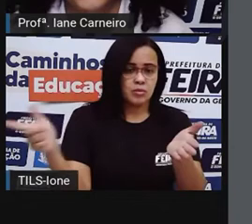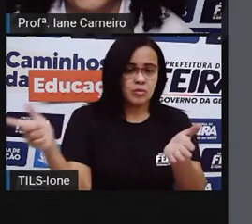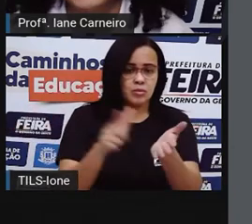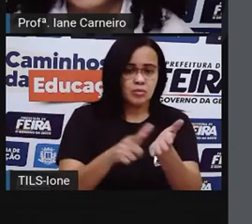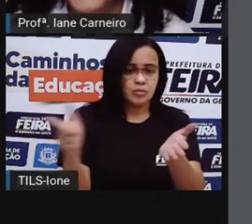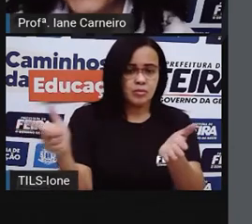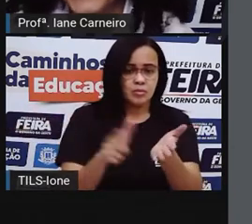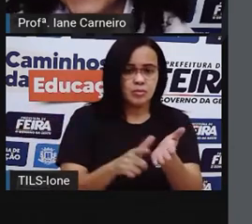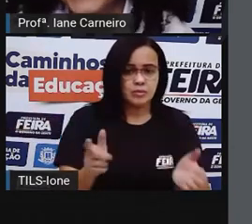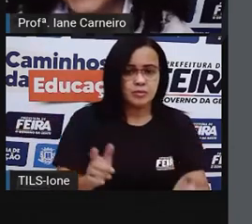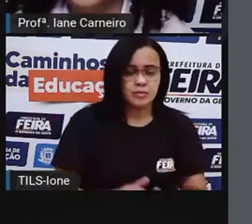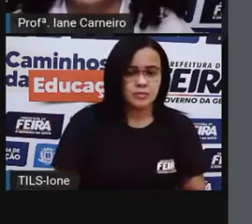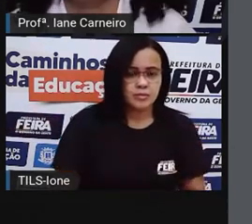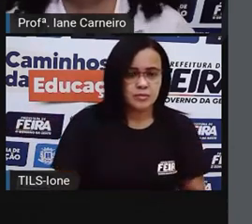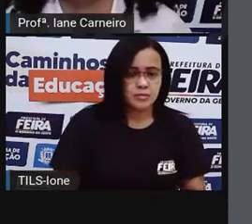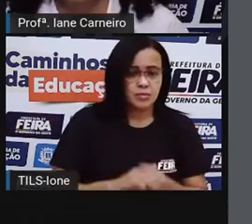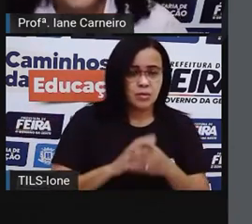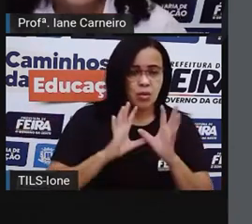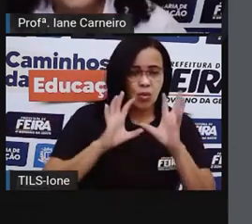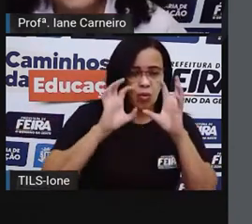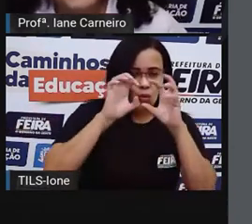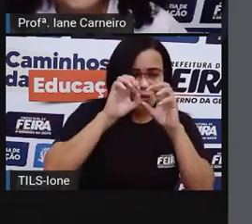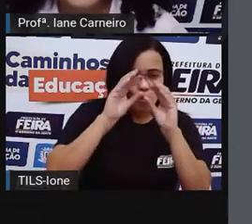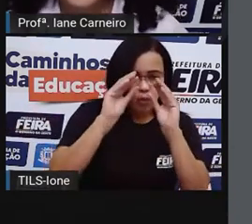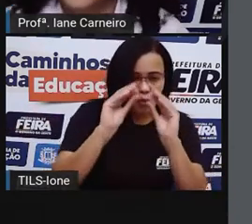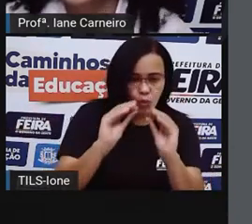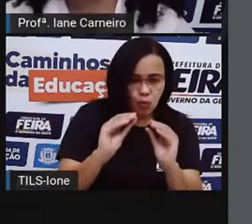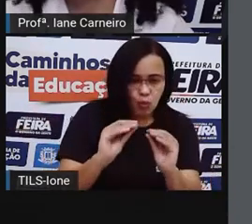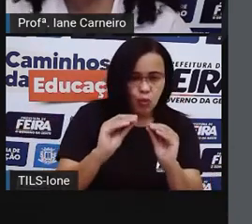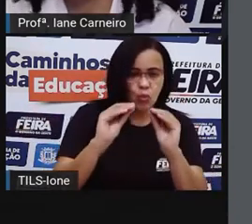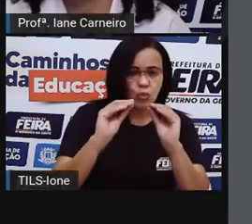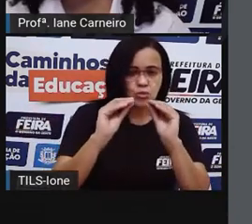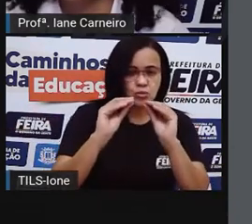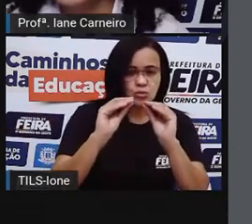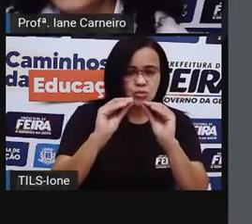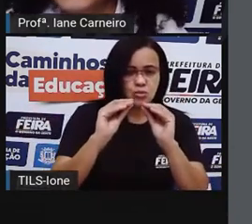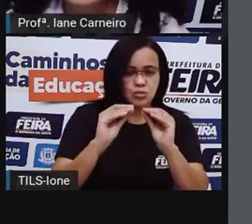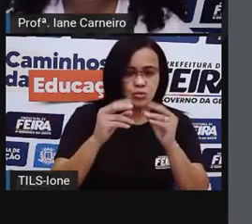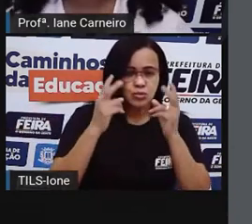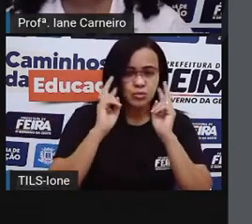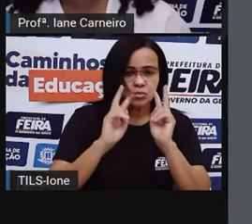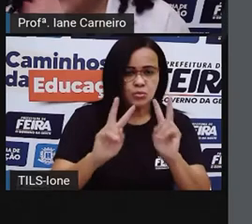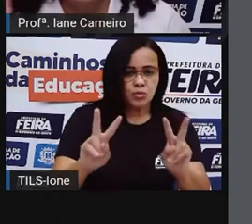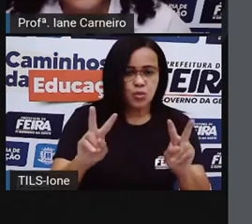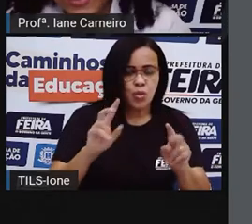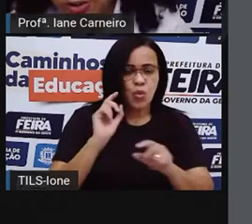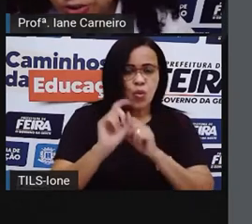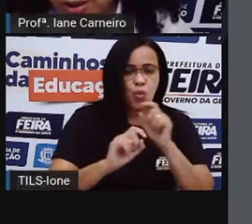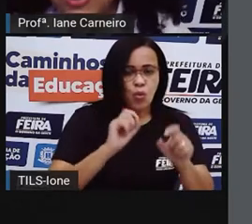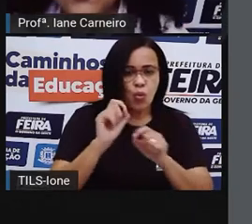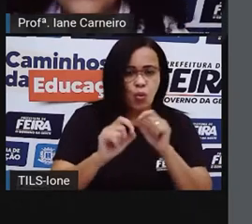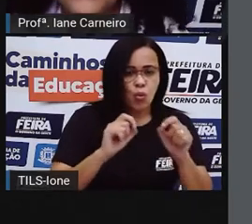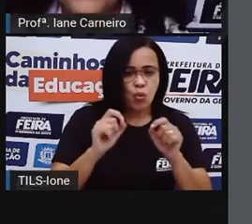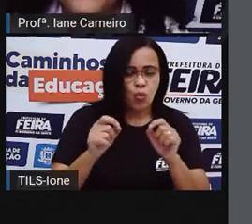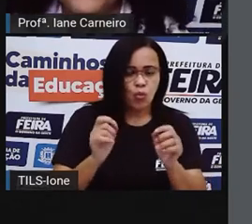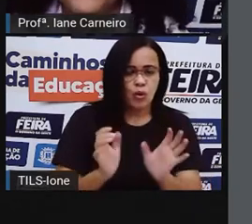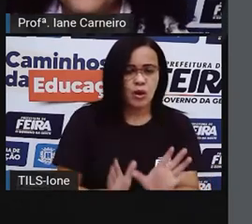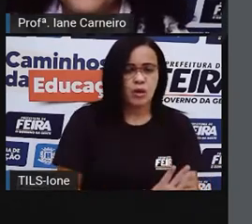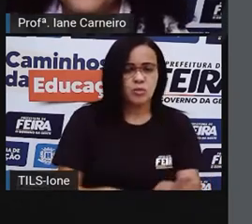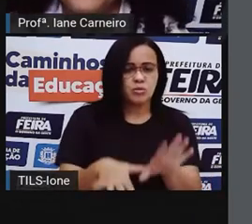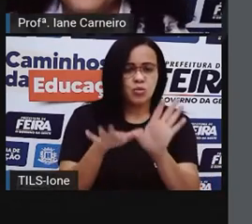Quando a noite desceu, apareceu um gigante com longas asas que vinha de uma gruta distante.